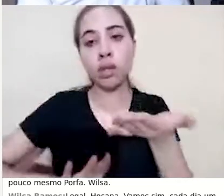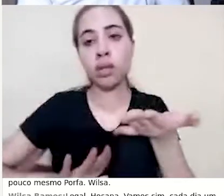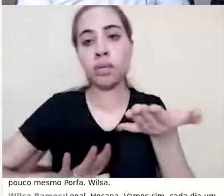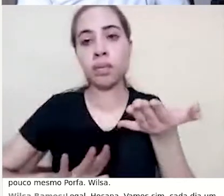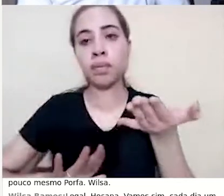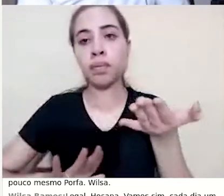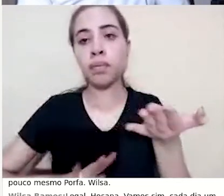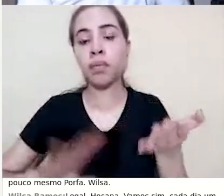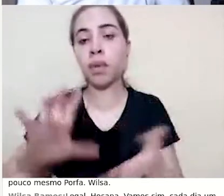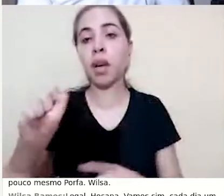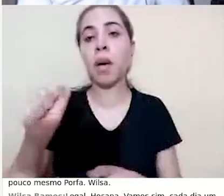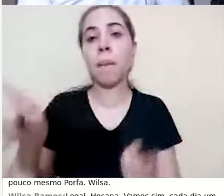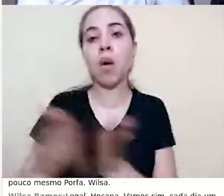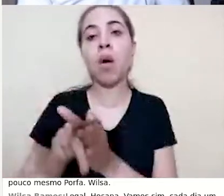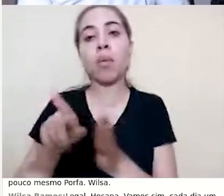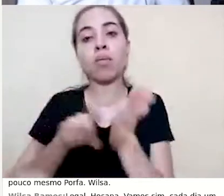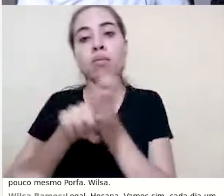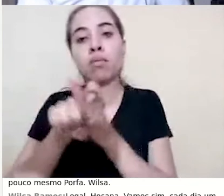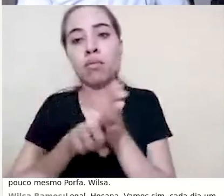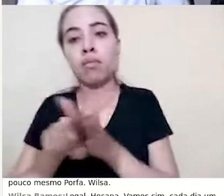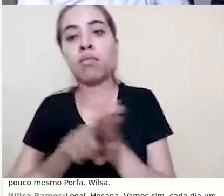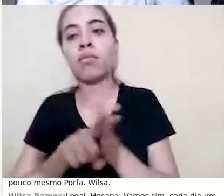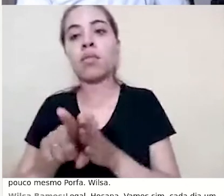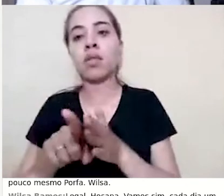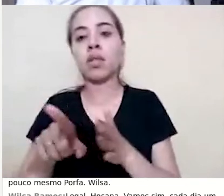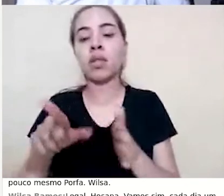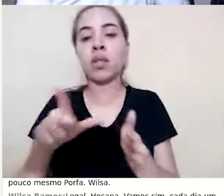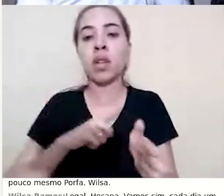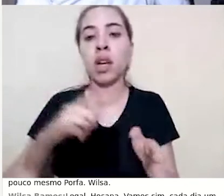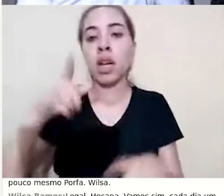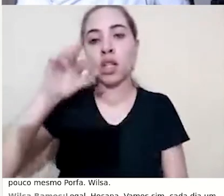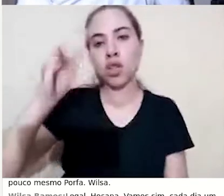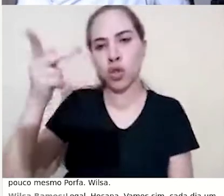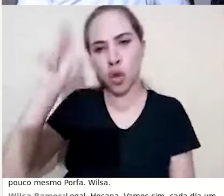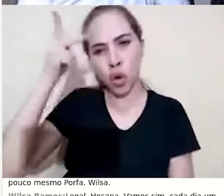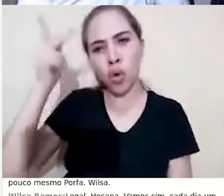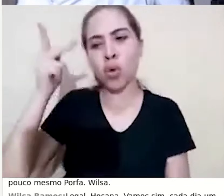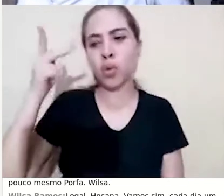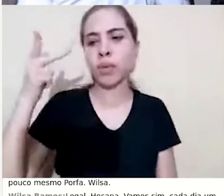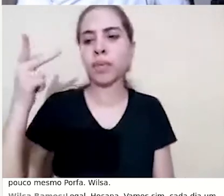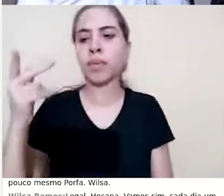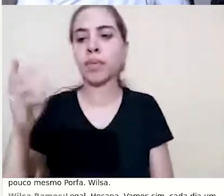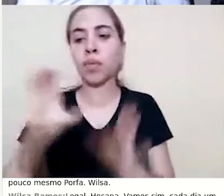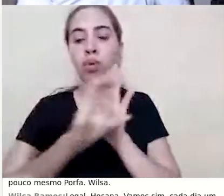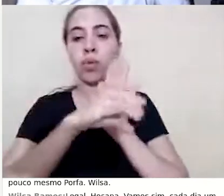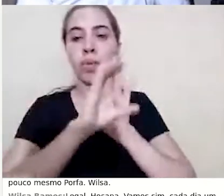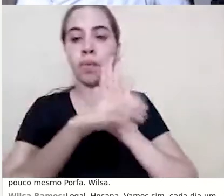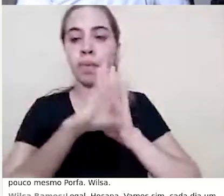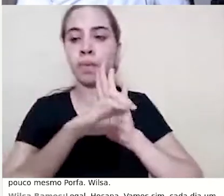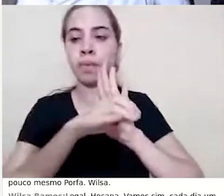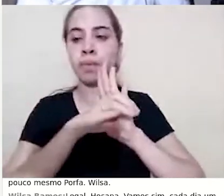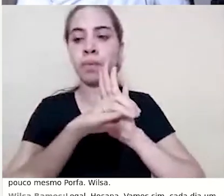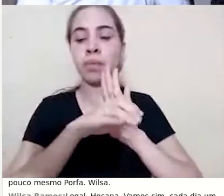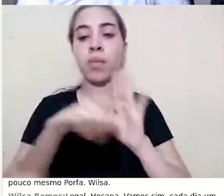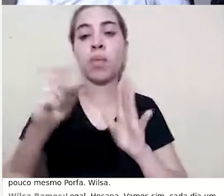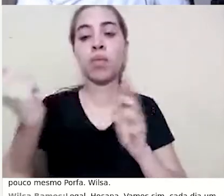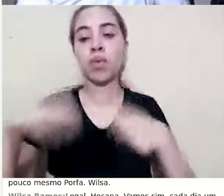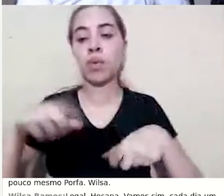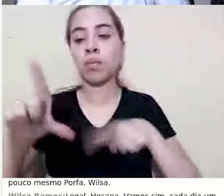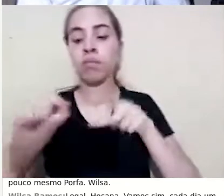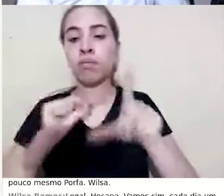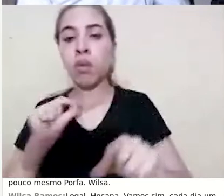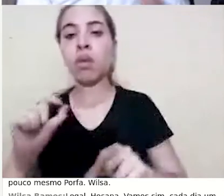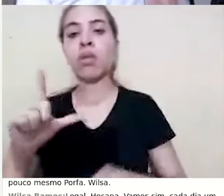primeiro questionário, que é o questionário 1, história e conceituação, eu posso escolher há quantos dias eu quero